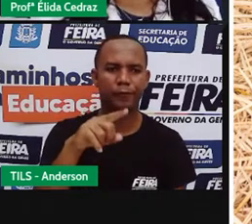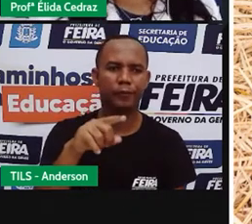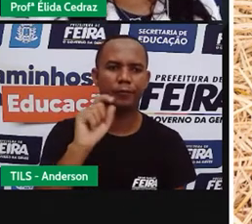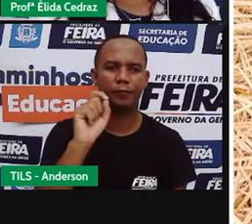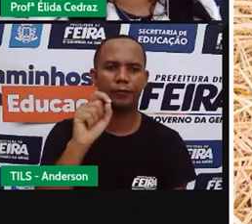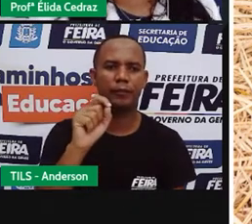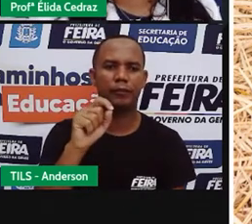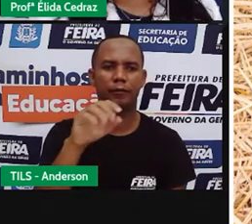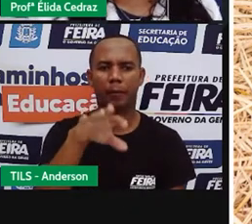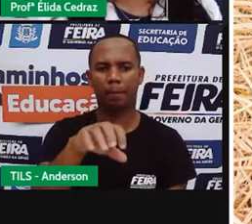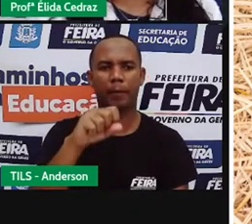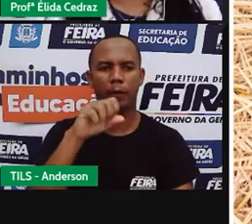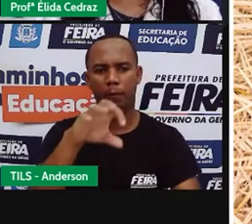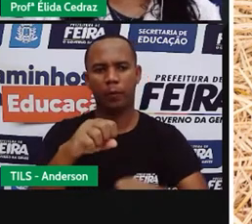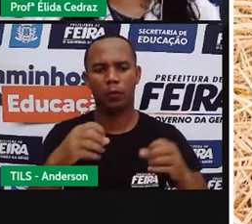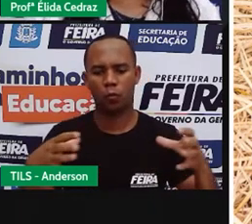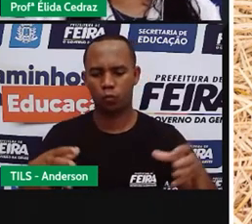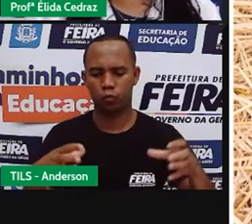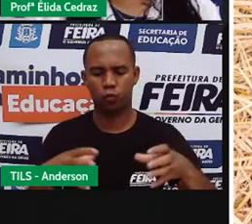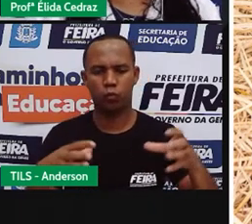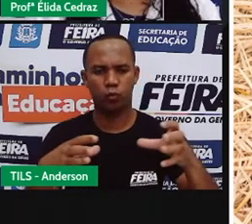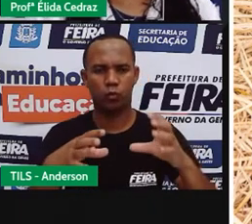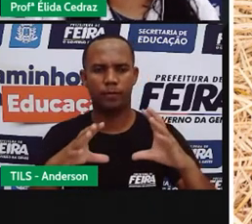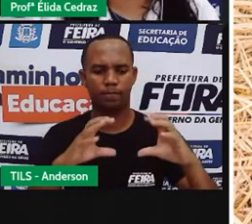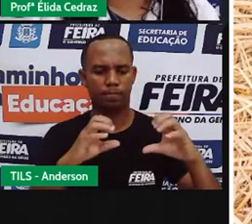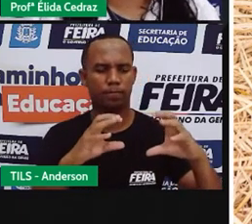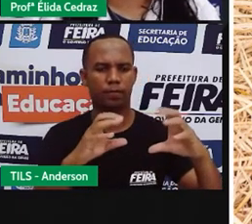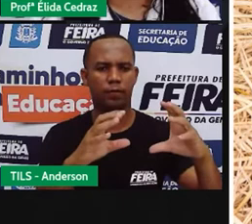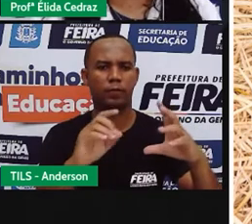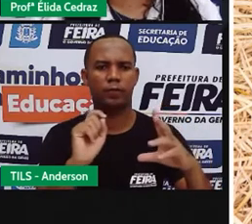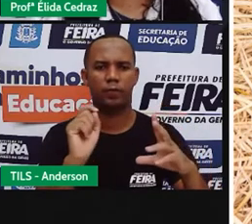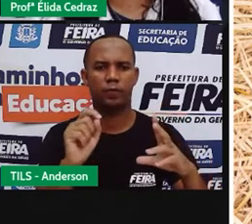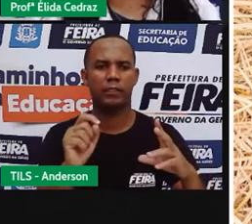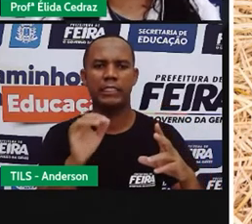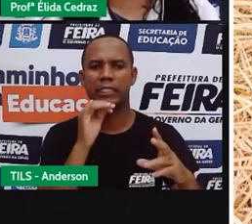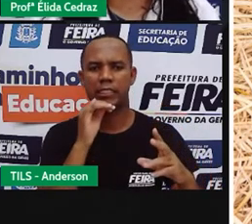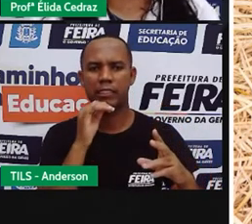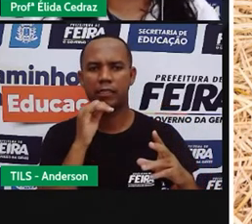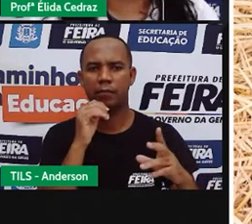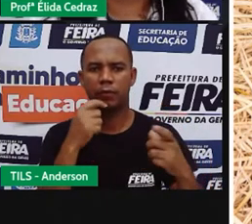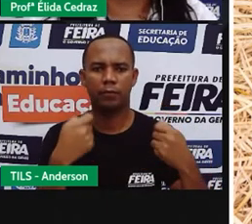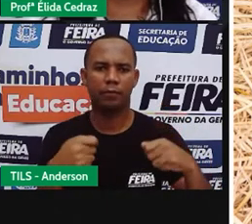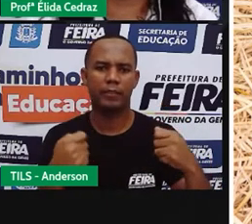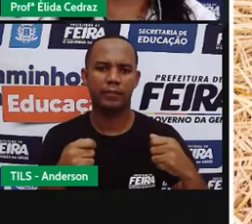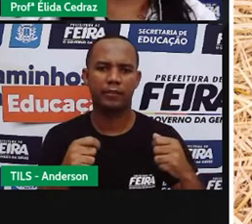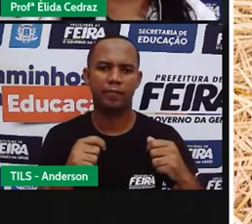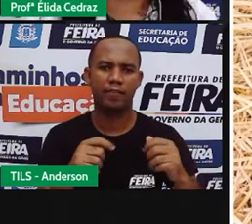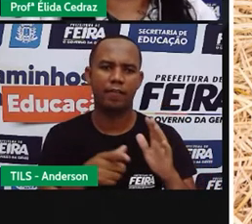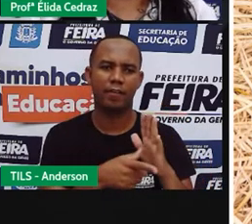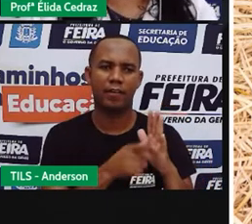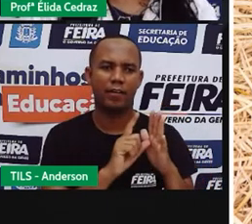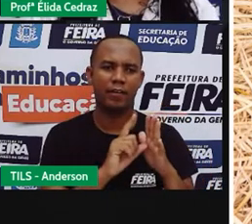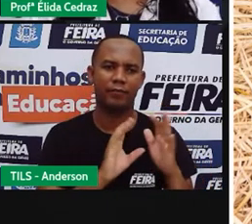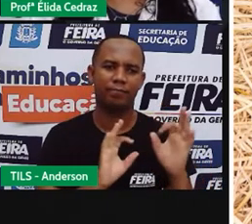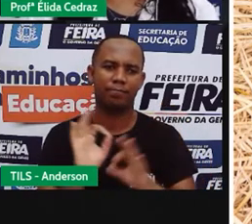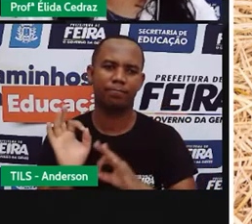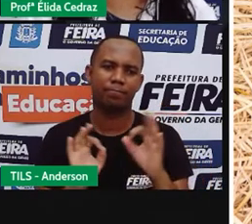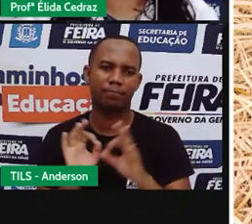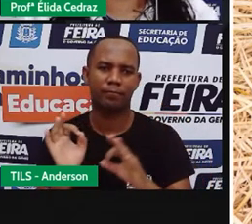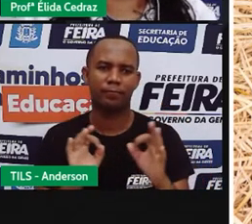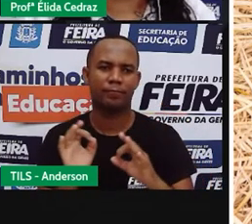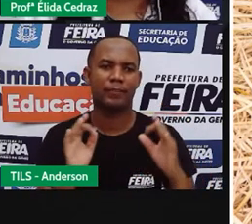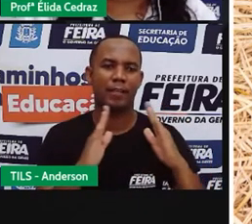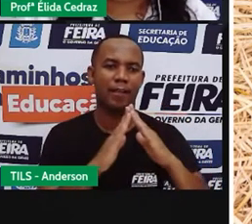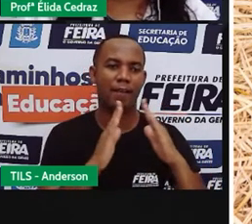natureza, então ela não estava com as propriedades necessárias para ficar uma